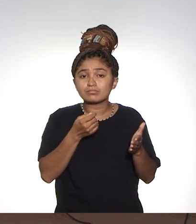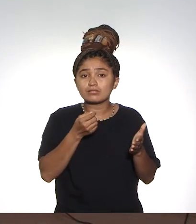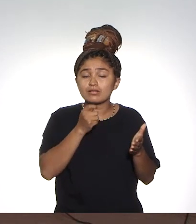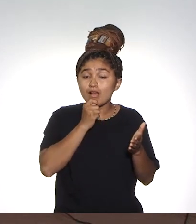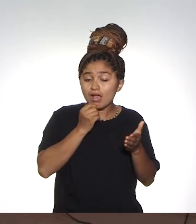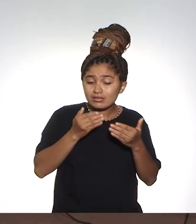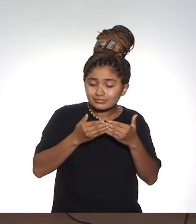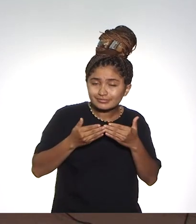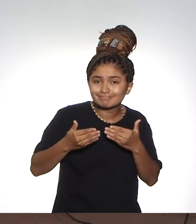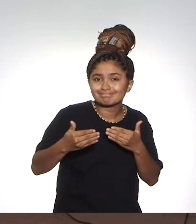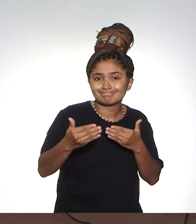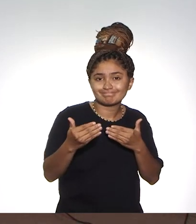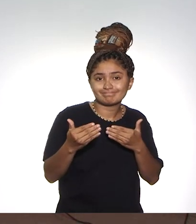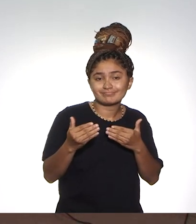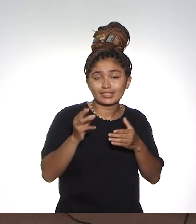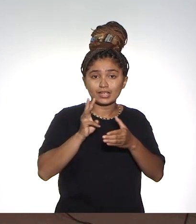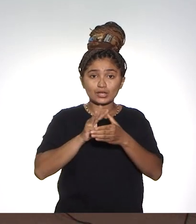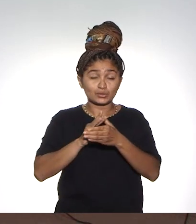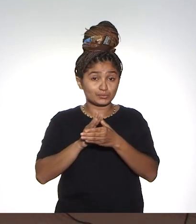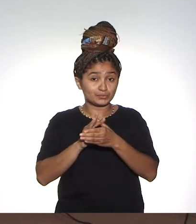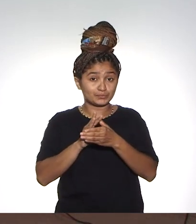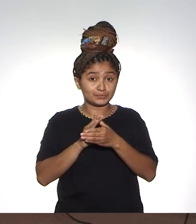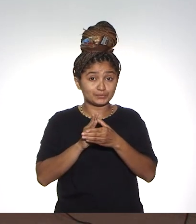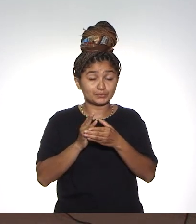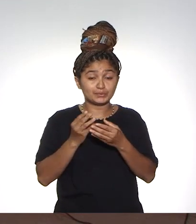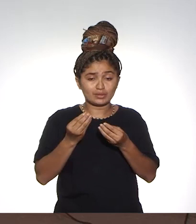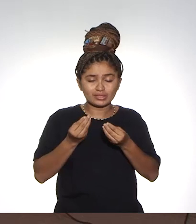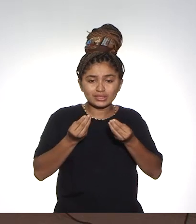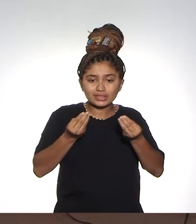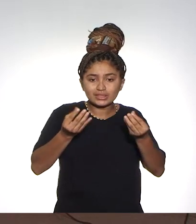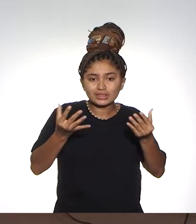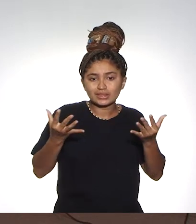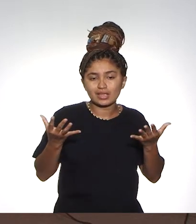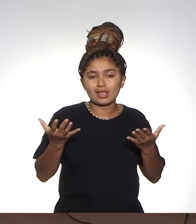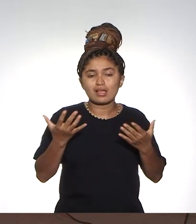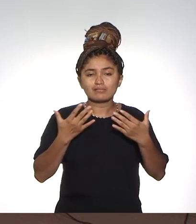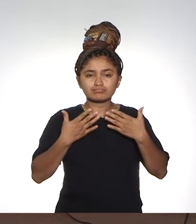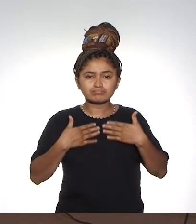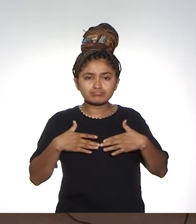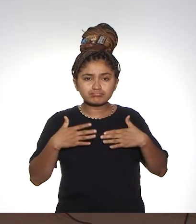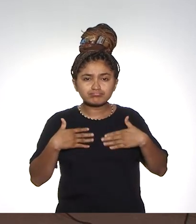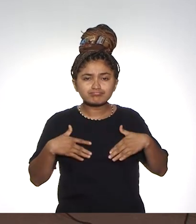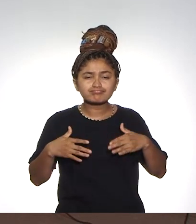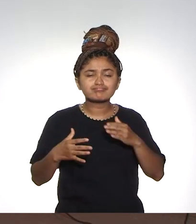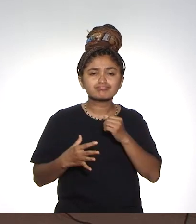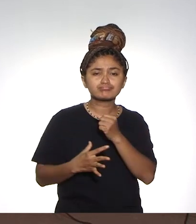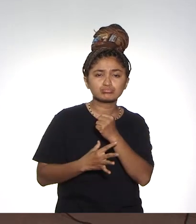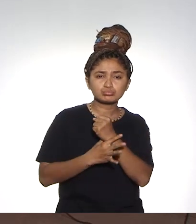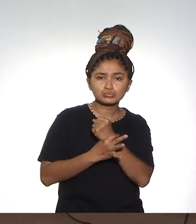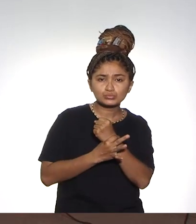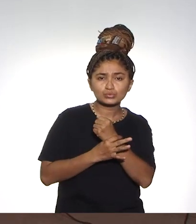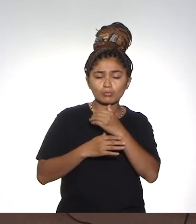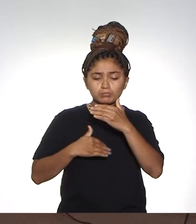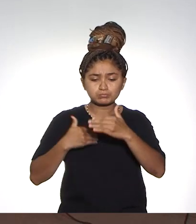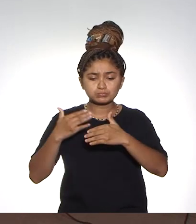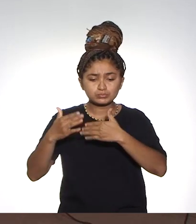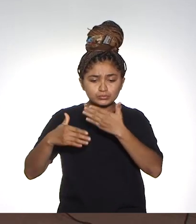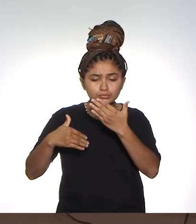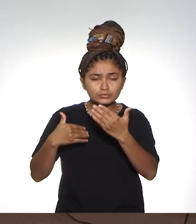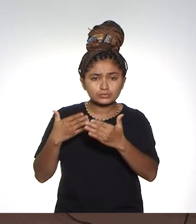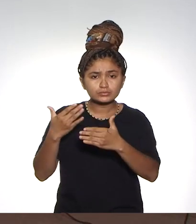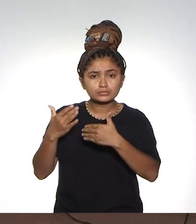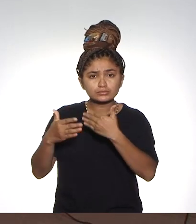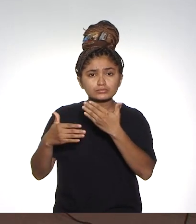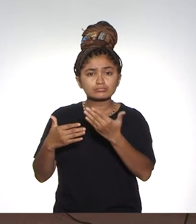continuar. E a universidade trazer o maior conforto e segurança e um processo de